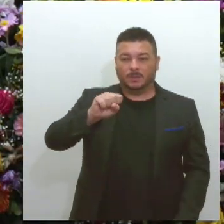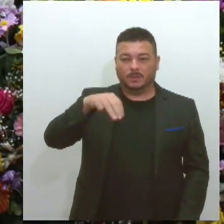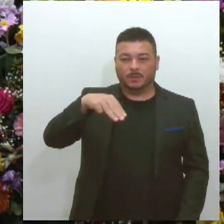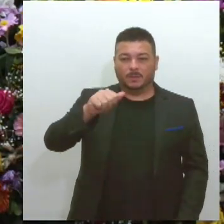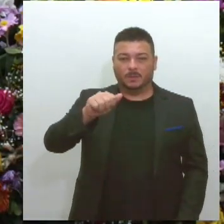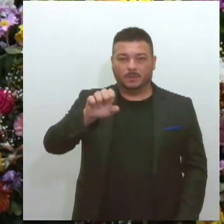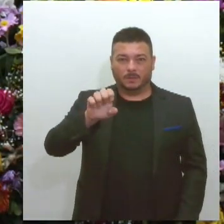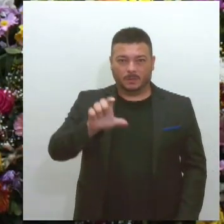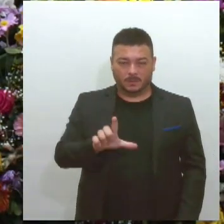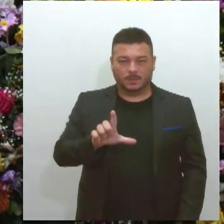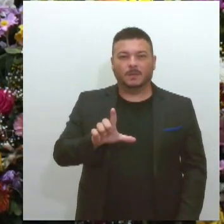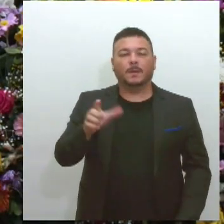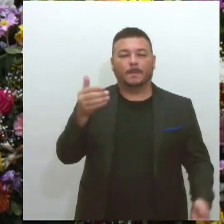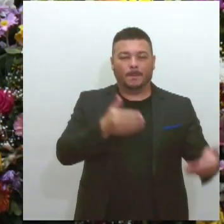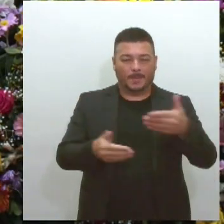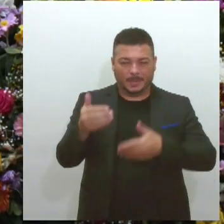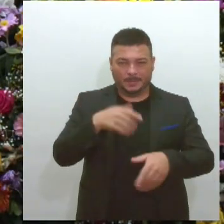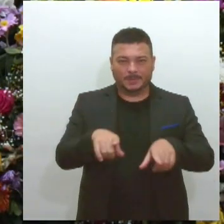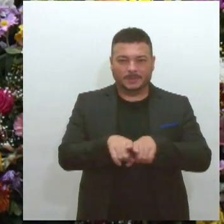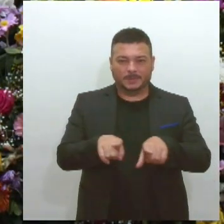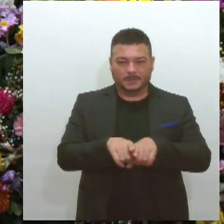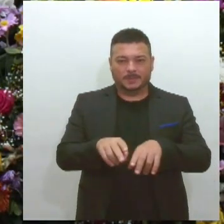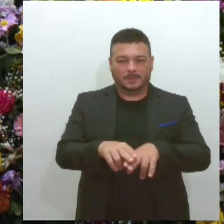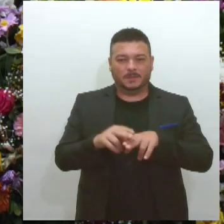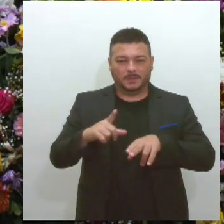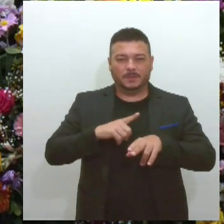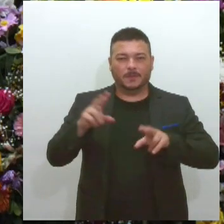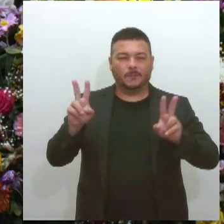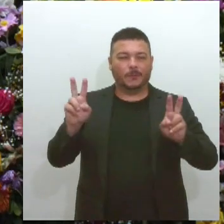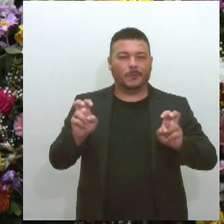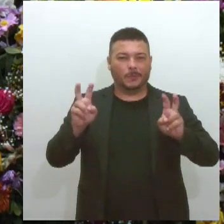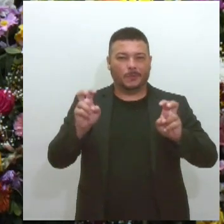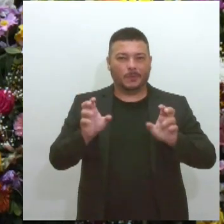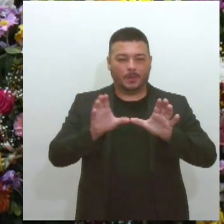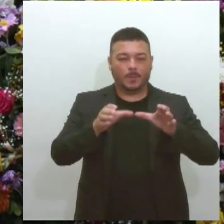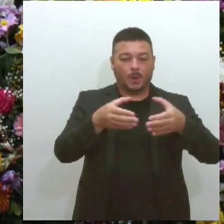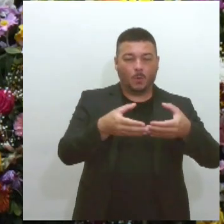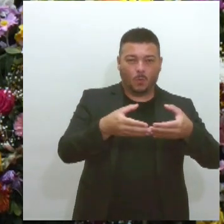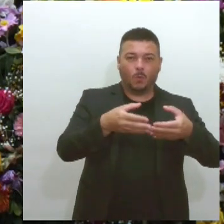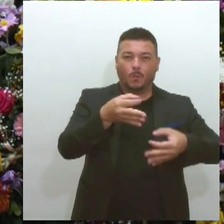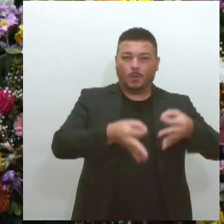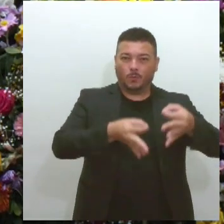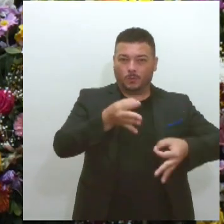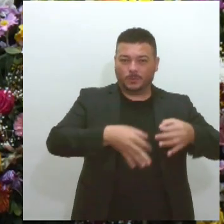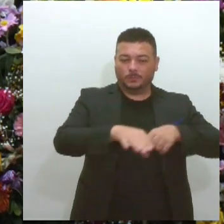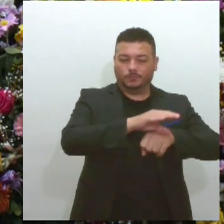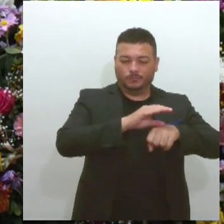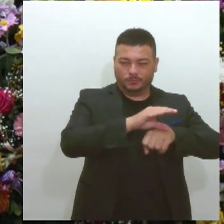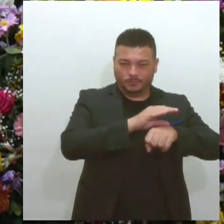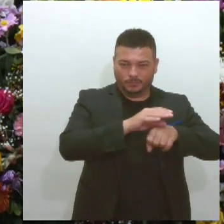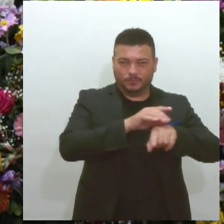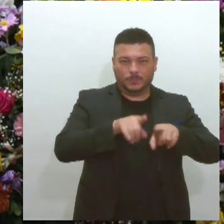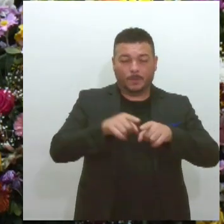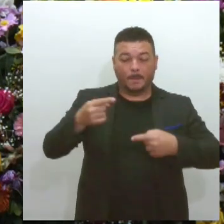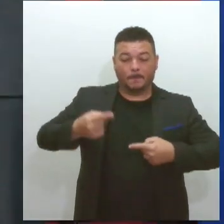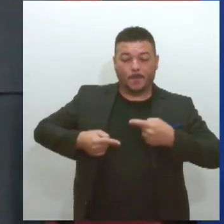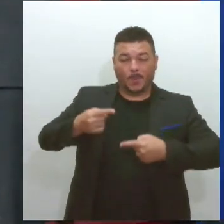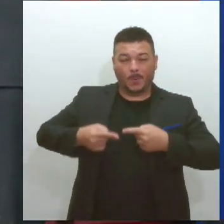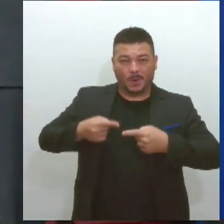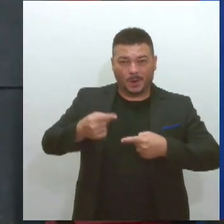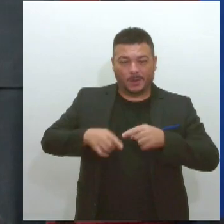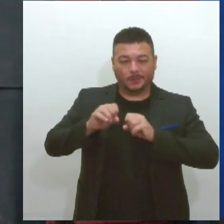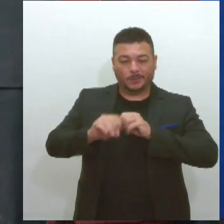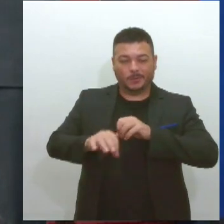composição da mesa, que teve como tema Comissões de Constituição e Justiça e Políticas Públicas de Educação,